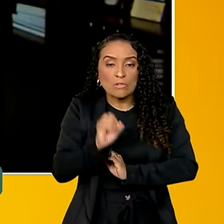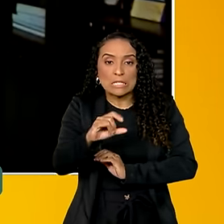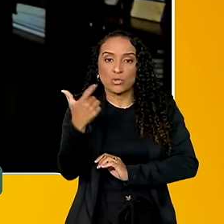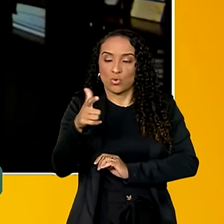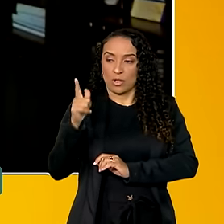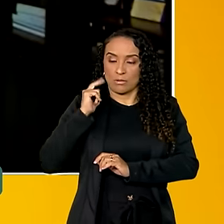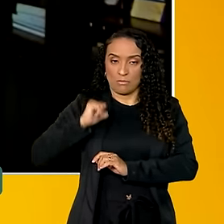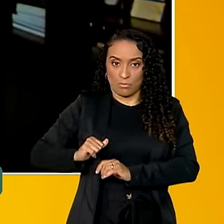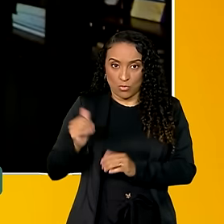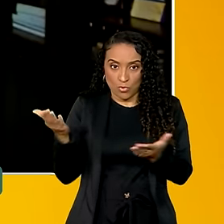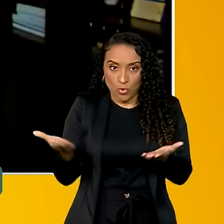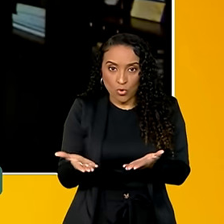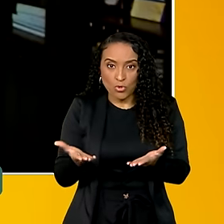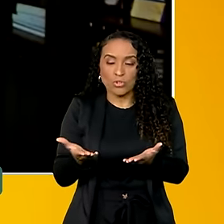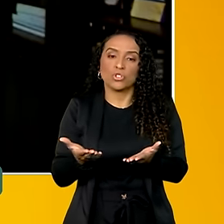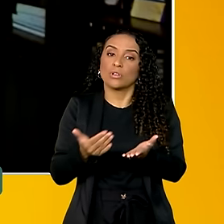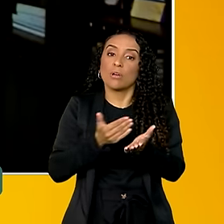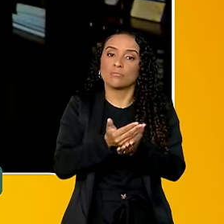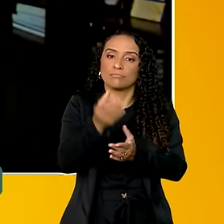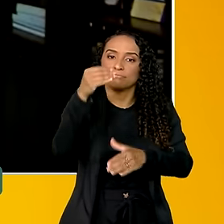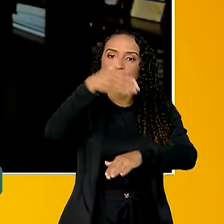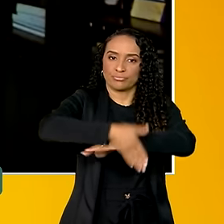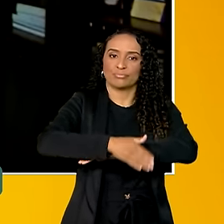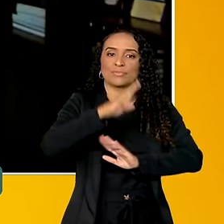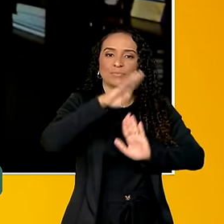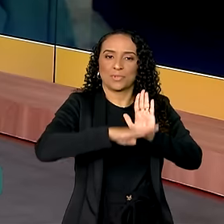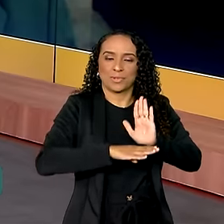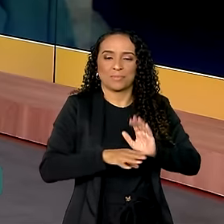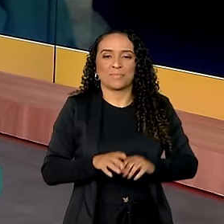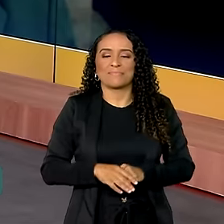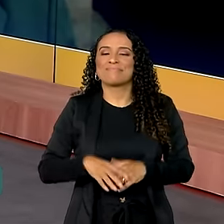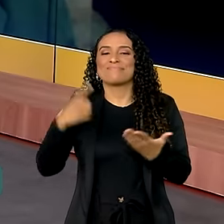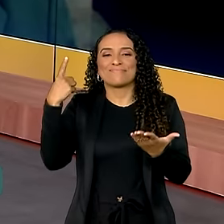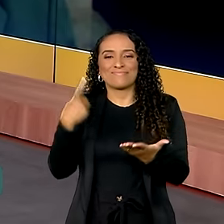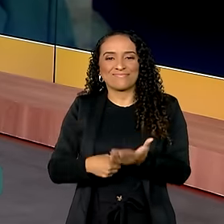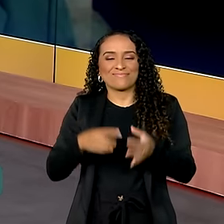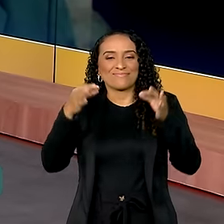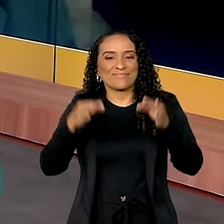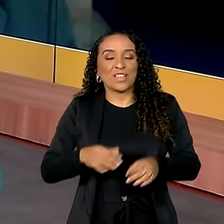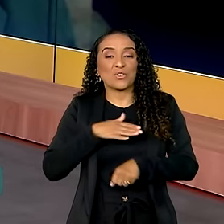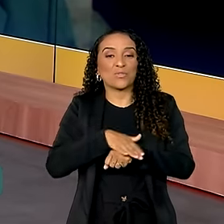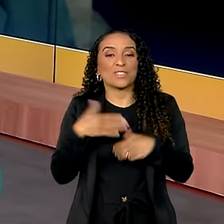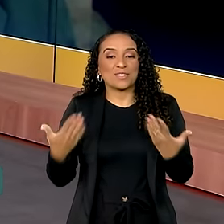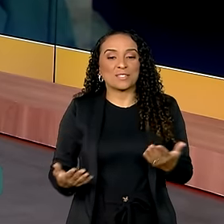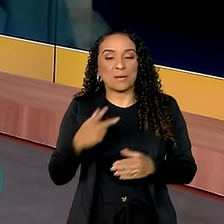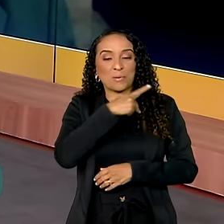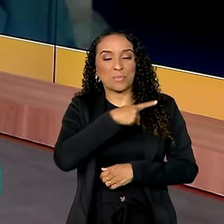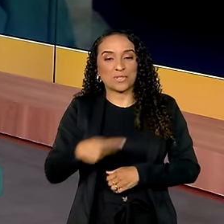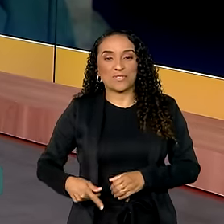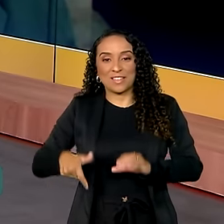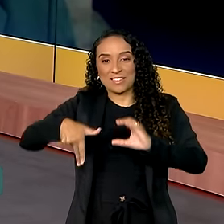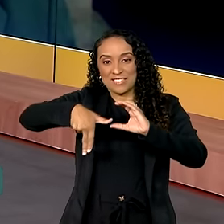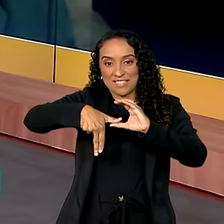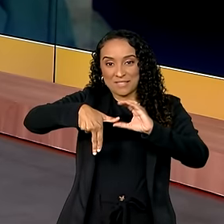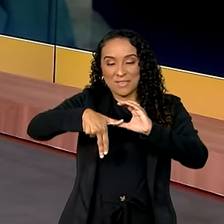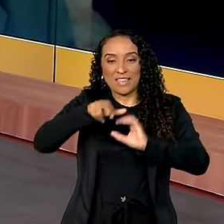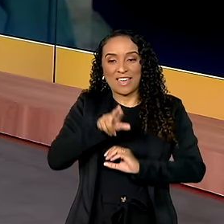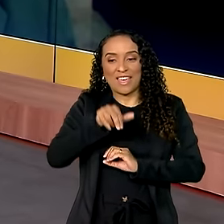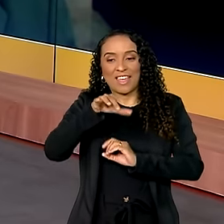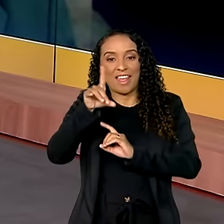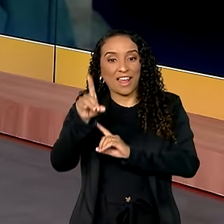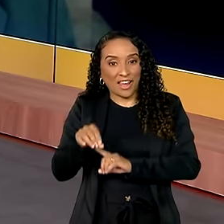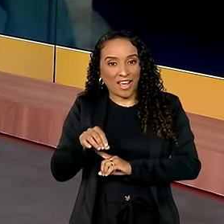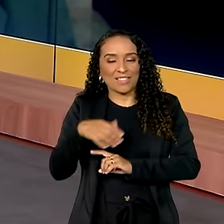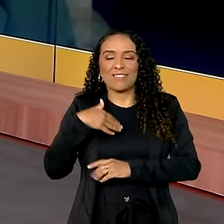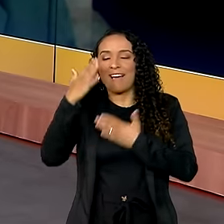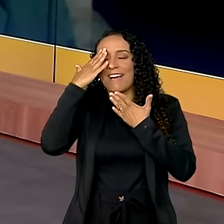bolsa atualmente, entrem no programa. Combinado. Conversamos, portanto, então, com o presidente do CNPq, Ricardo Galvão,